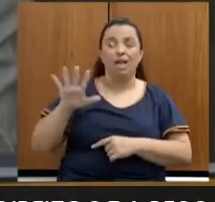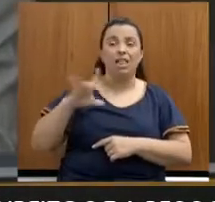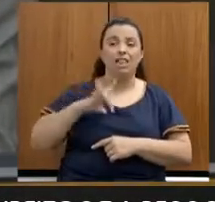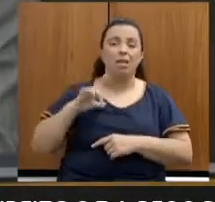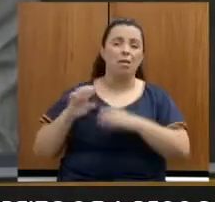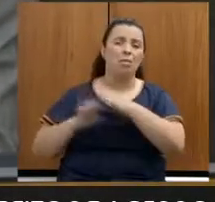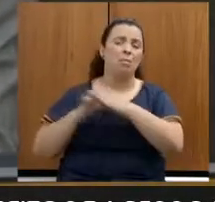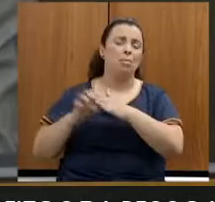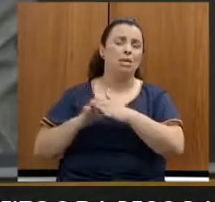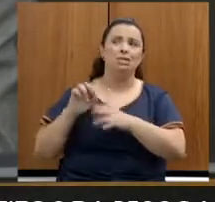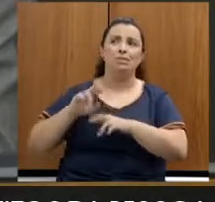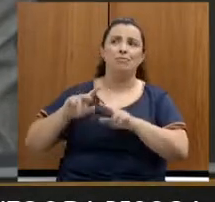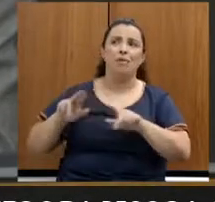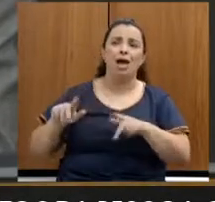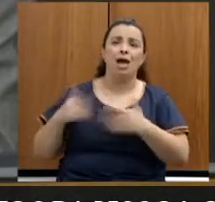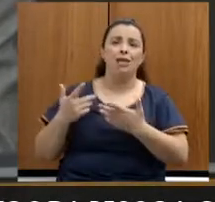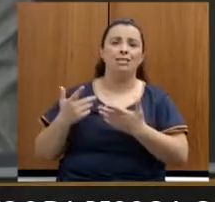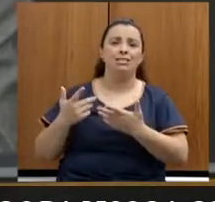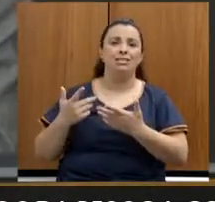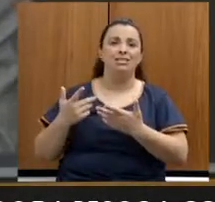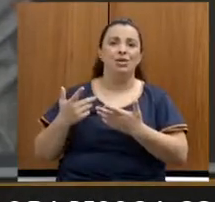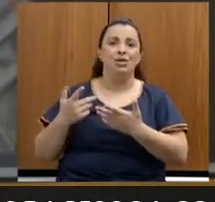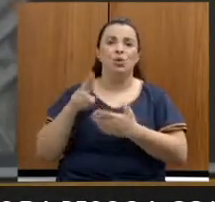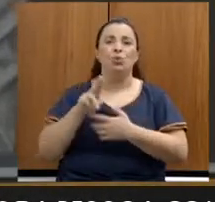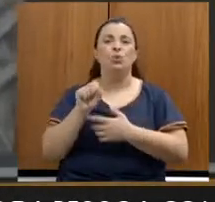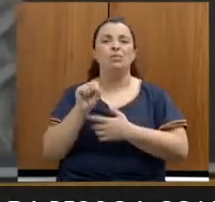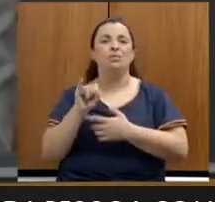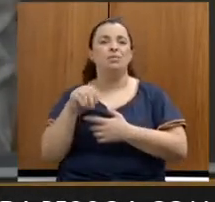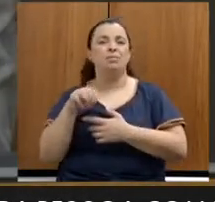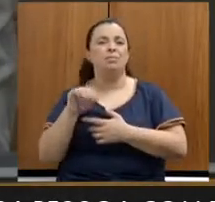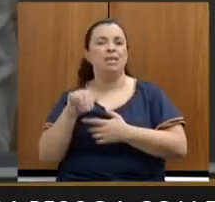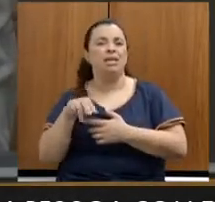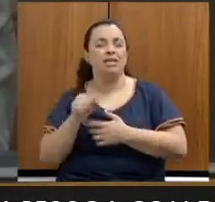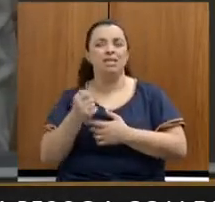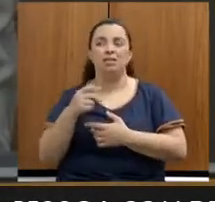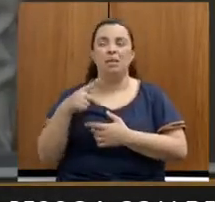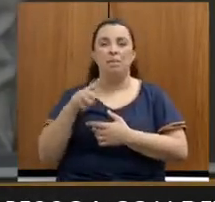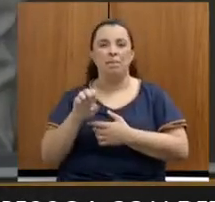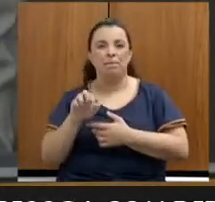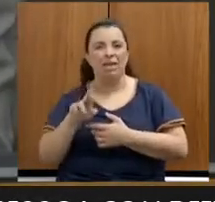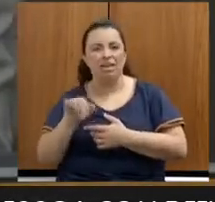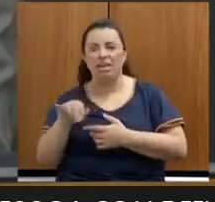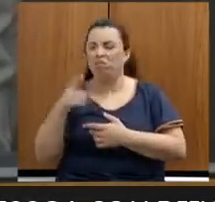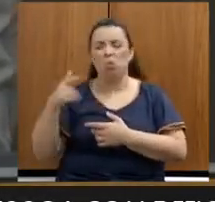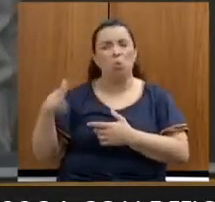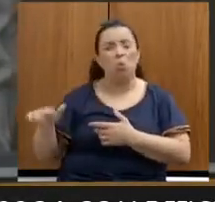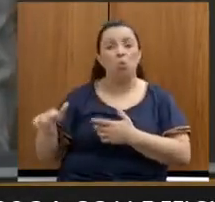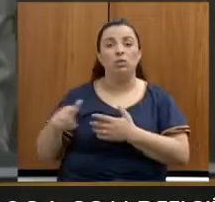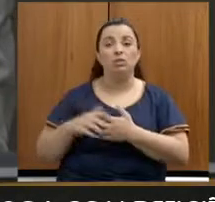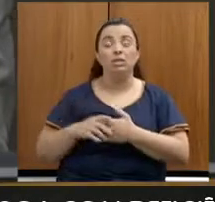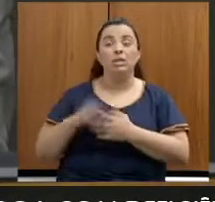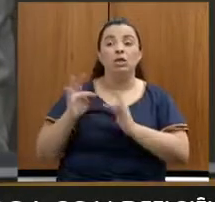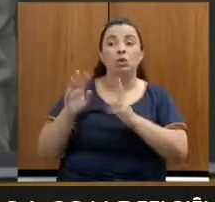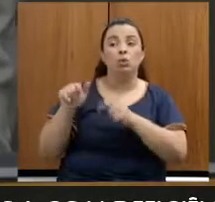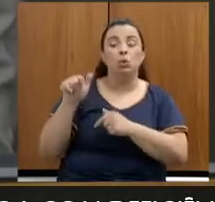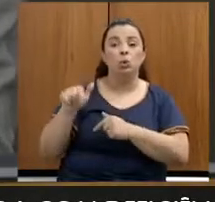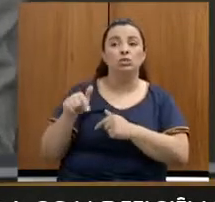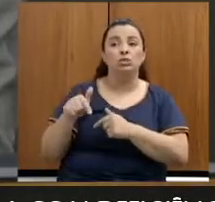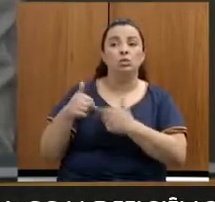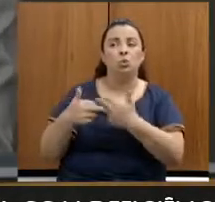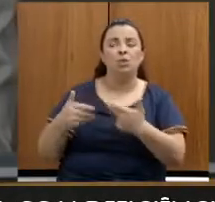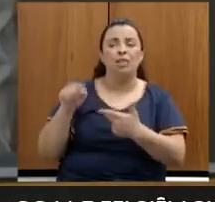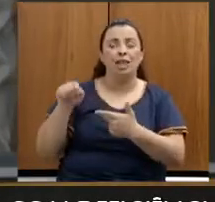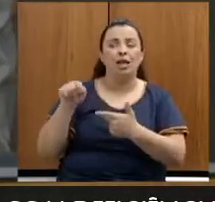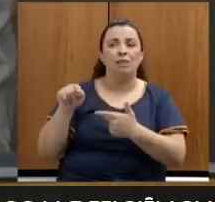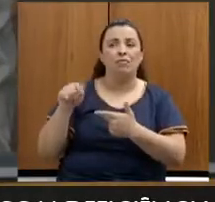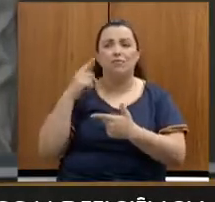Senibra. E em todas as conversas que nós fazemos na agenda de convergência do Vale do Aço, está faltando mão de obra.